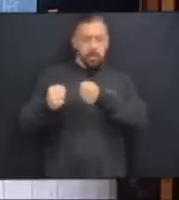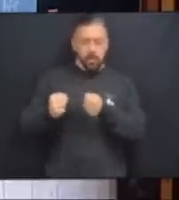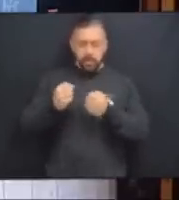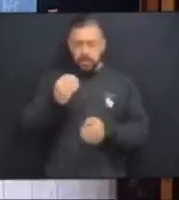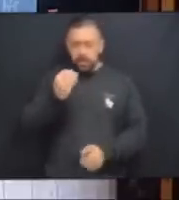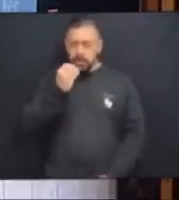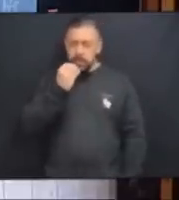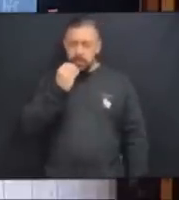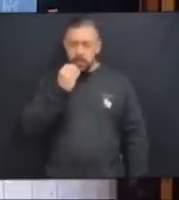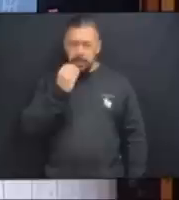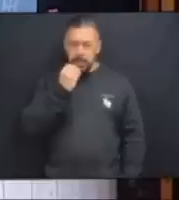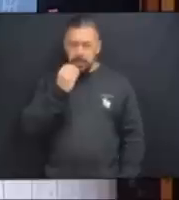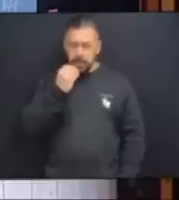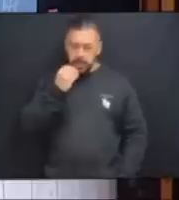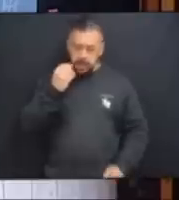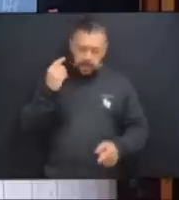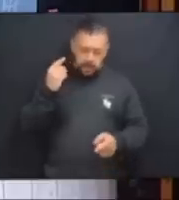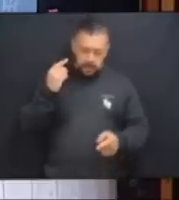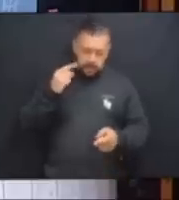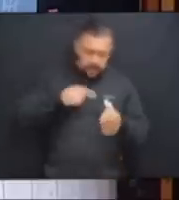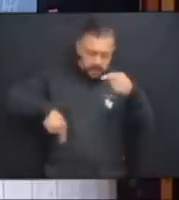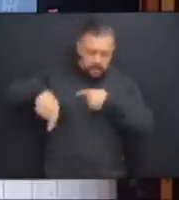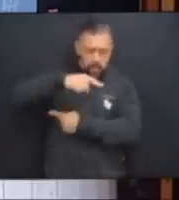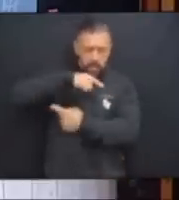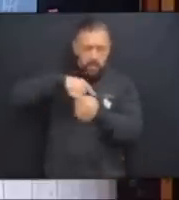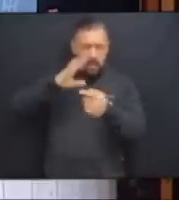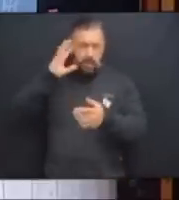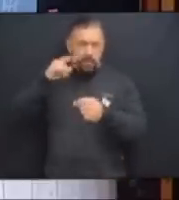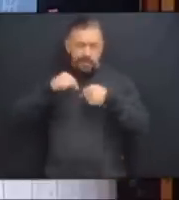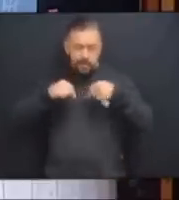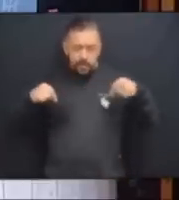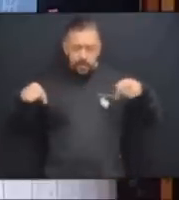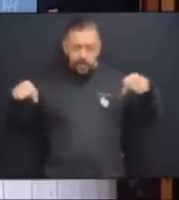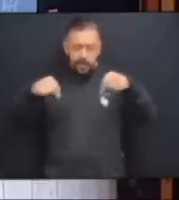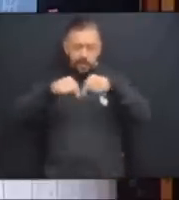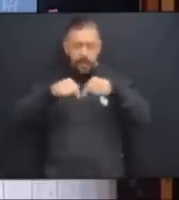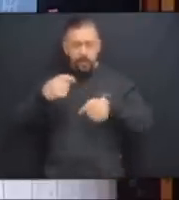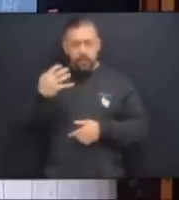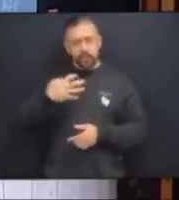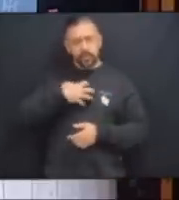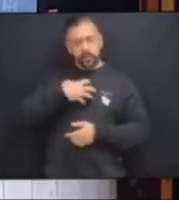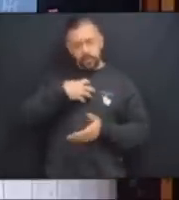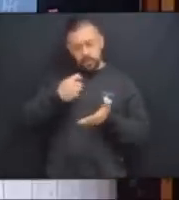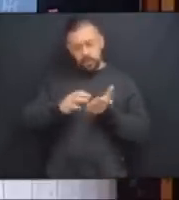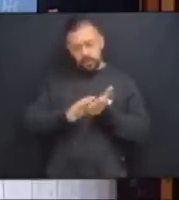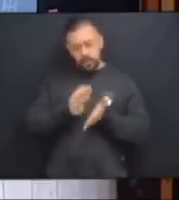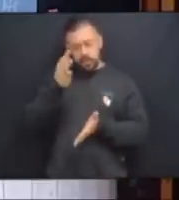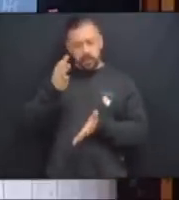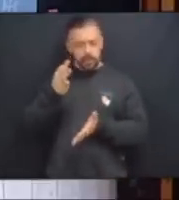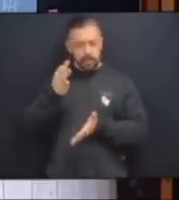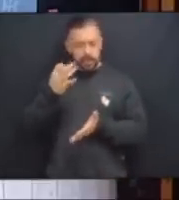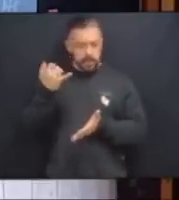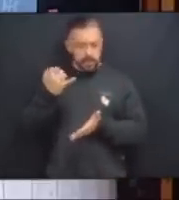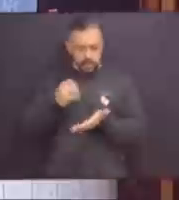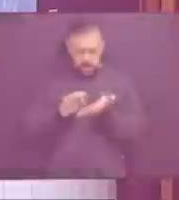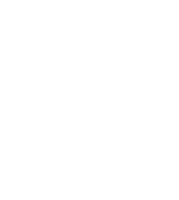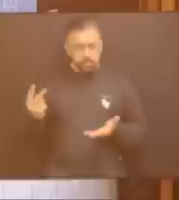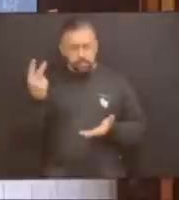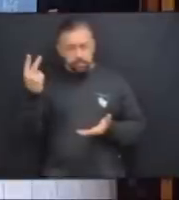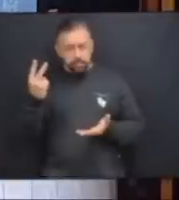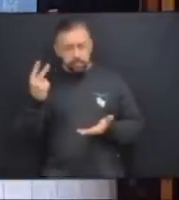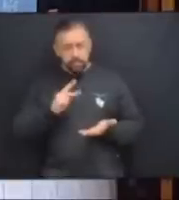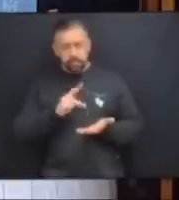fazer com que o círculo seja um quadrado. Pela força de suas canetas. Pela força da tradição.